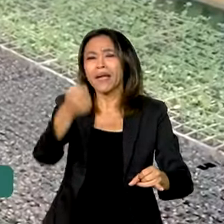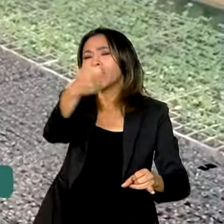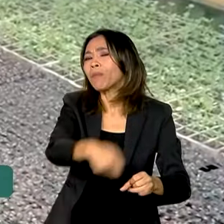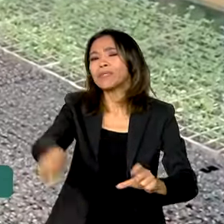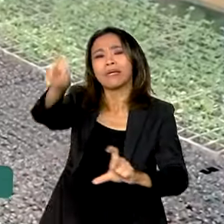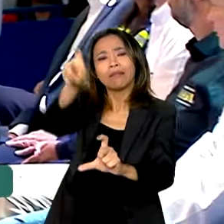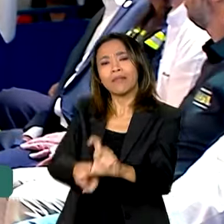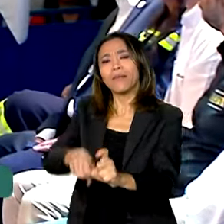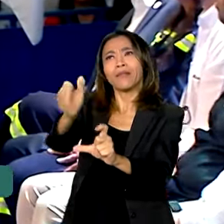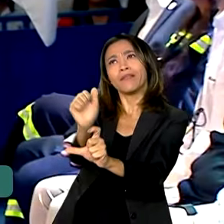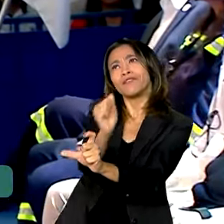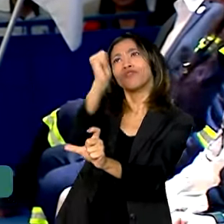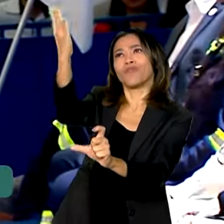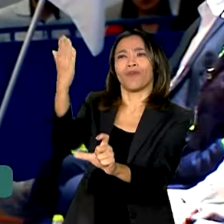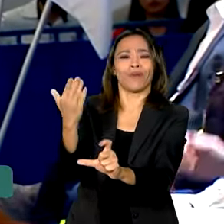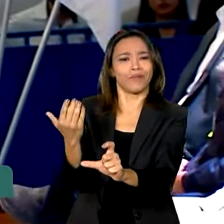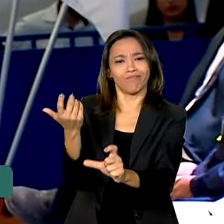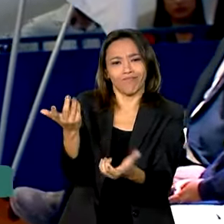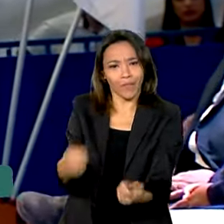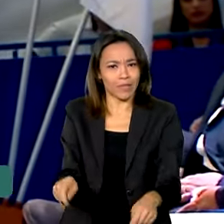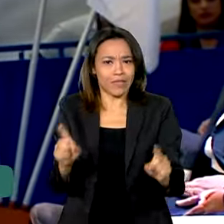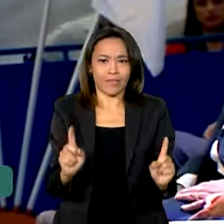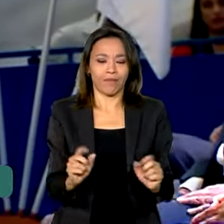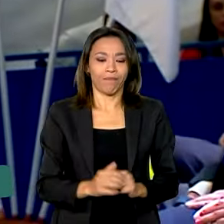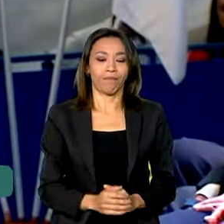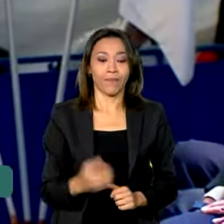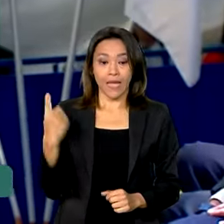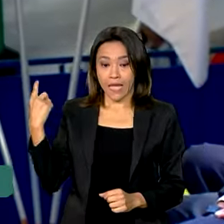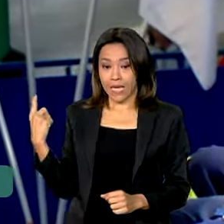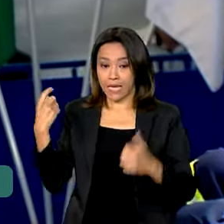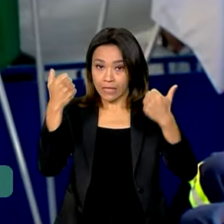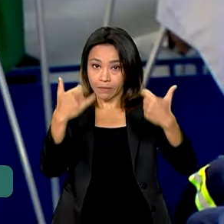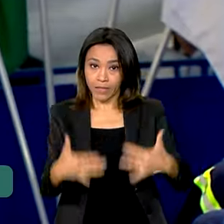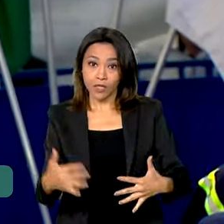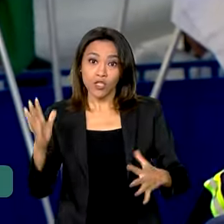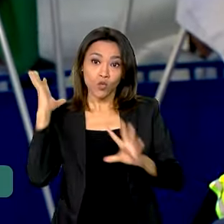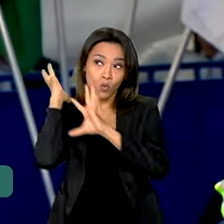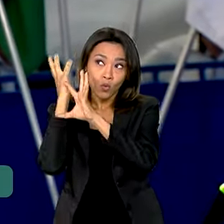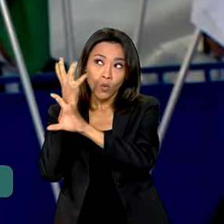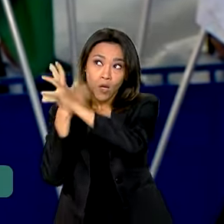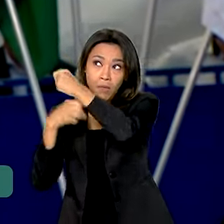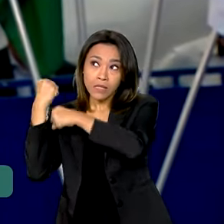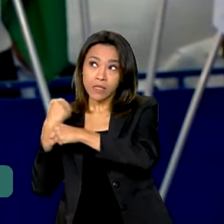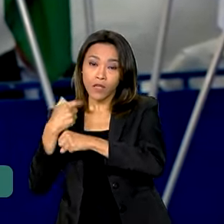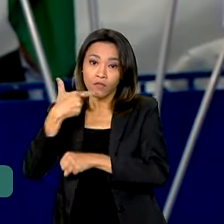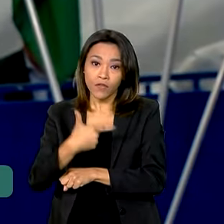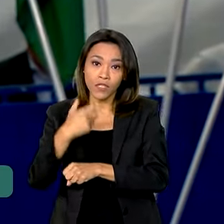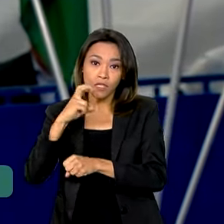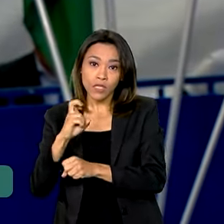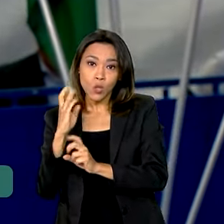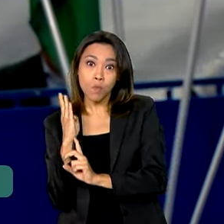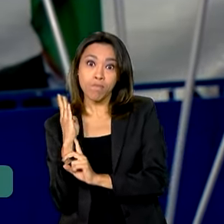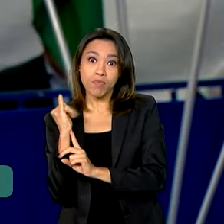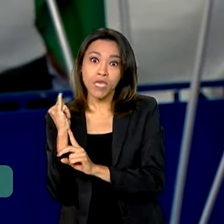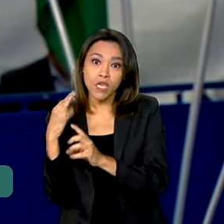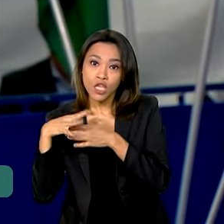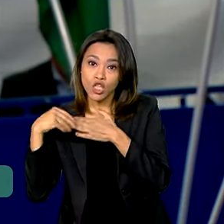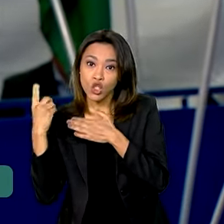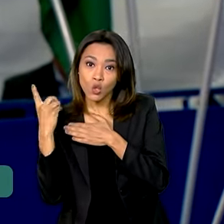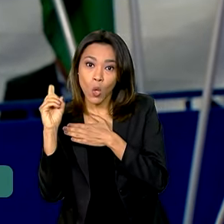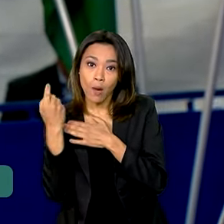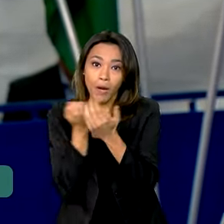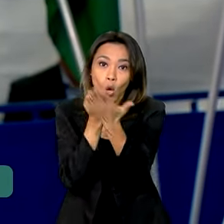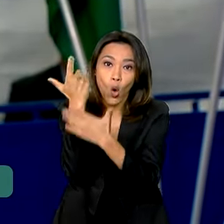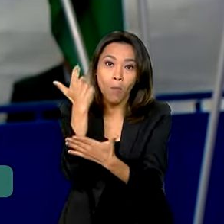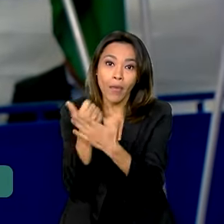do produto. O ano passado foram 25 bilhões de dólares que nós pagamos para importar